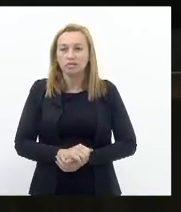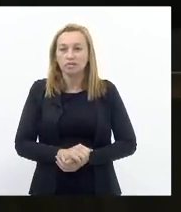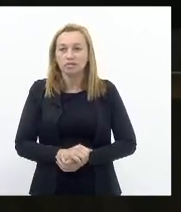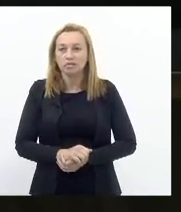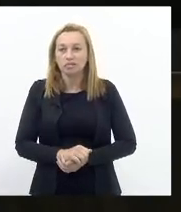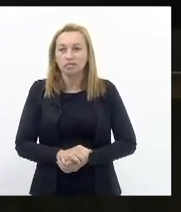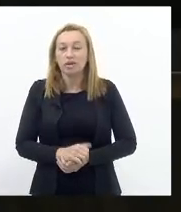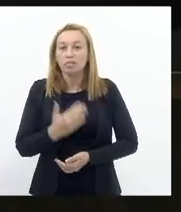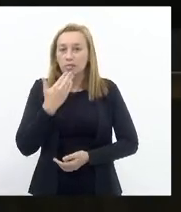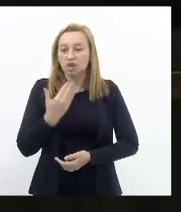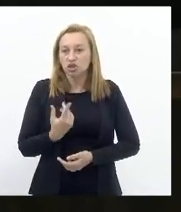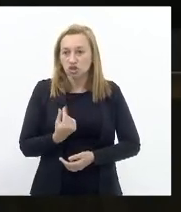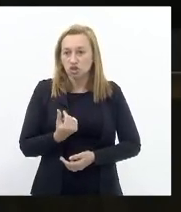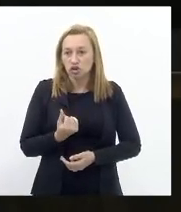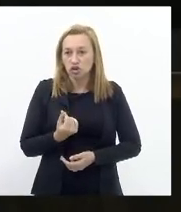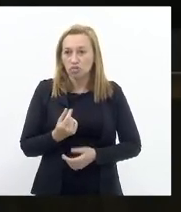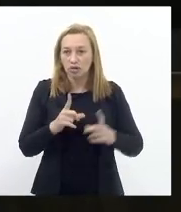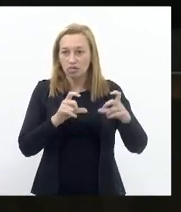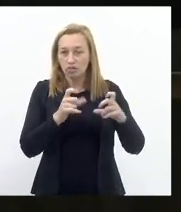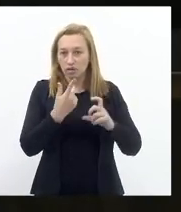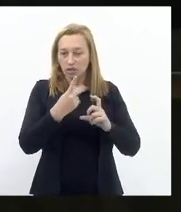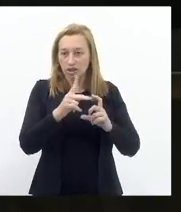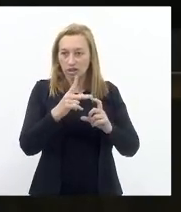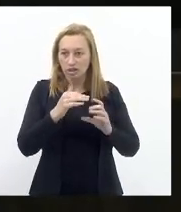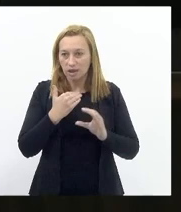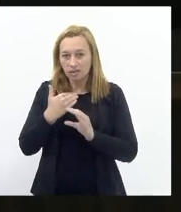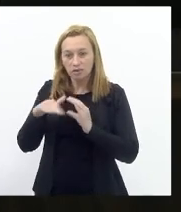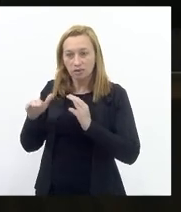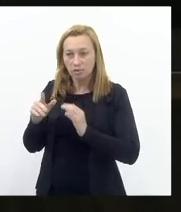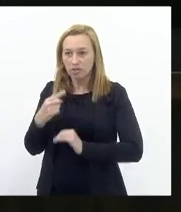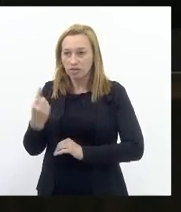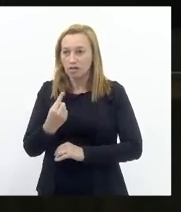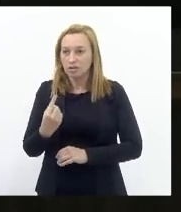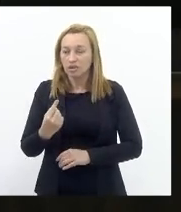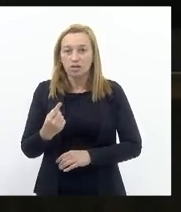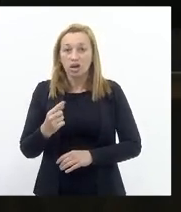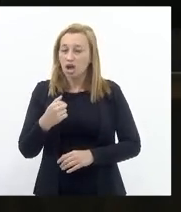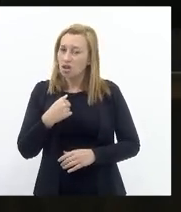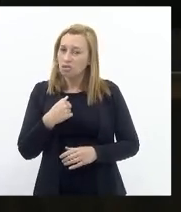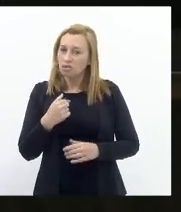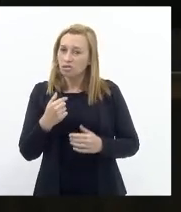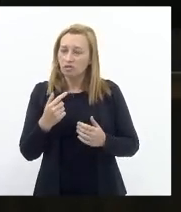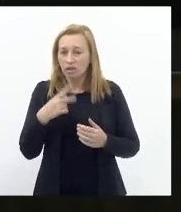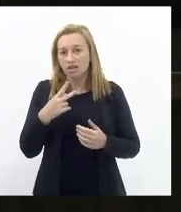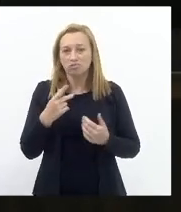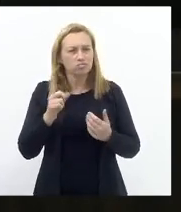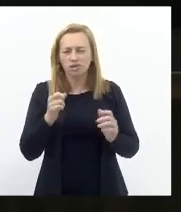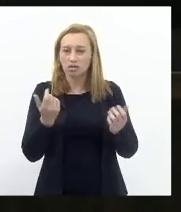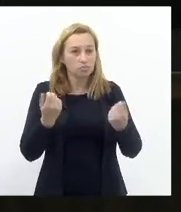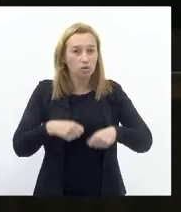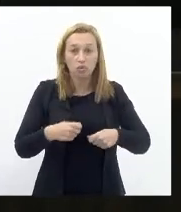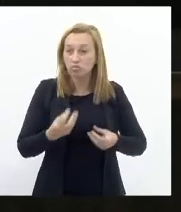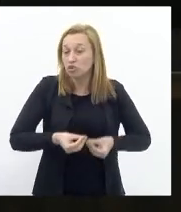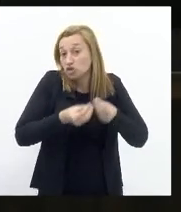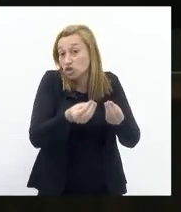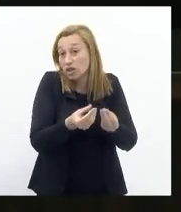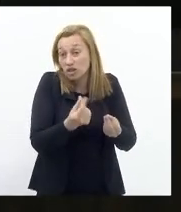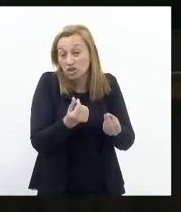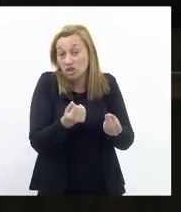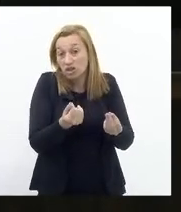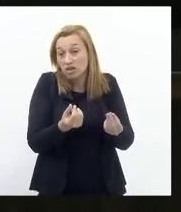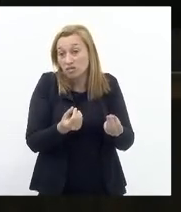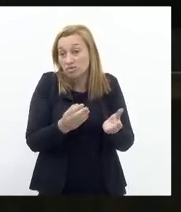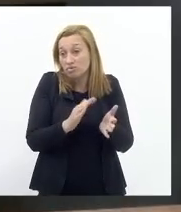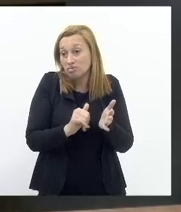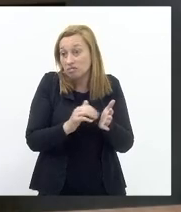estavam Pedindo dinheiro Com a foto dela Ela mandou para a gente Falei para ela Não se preocupe Porque eu não vou dar dinheiro Porque eu não tenho sobrando